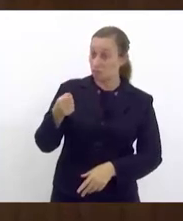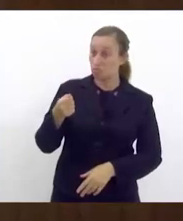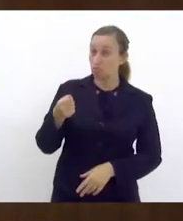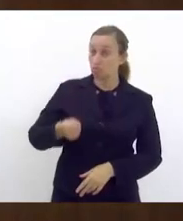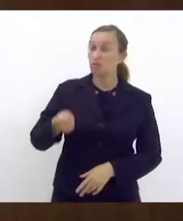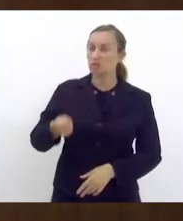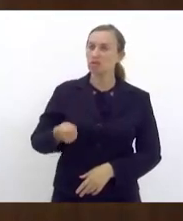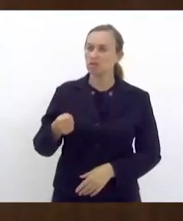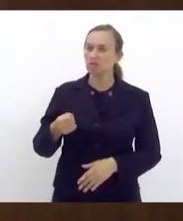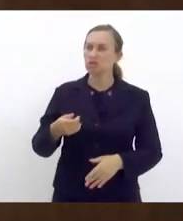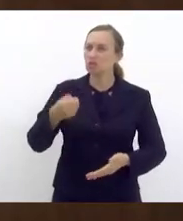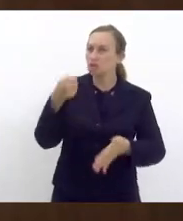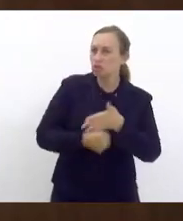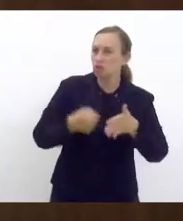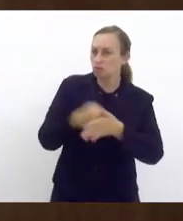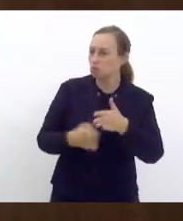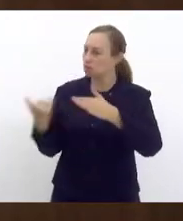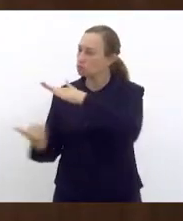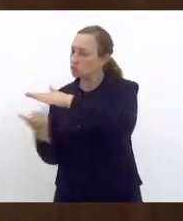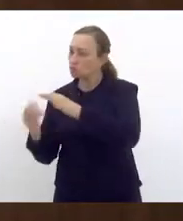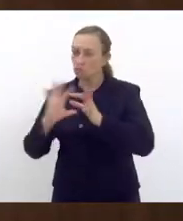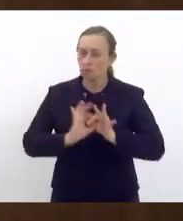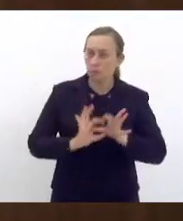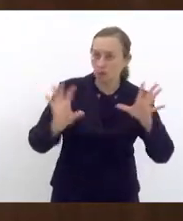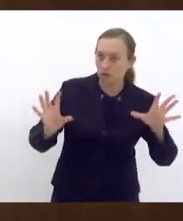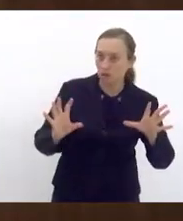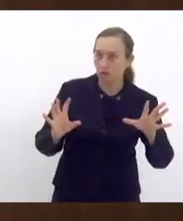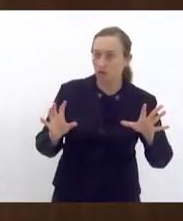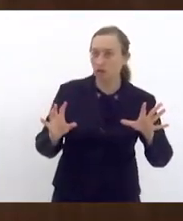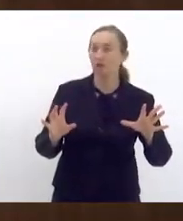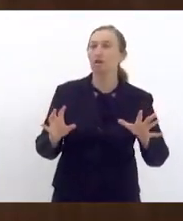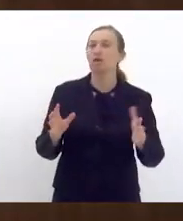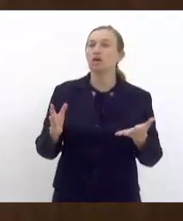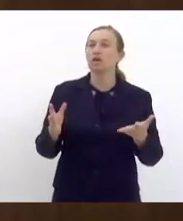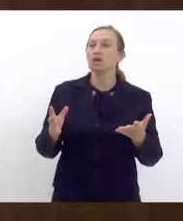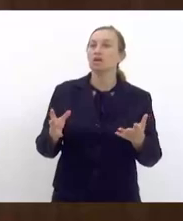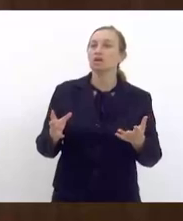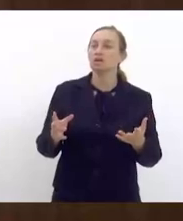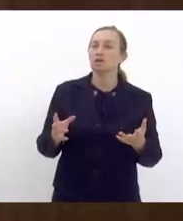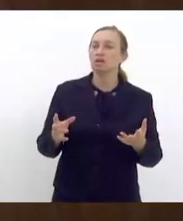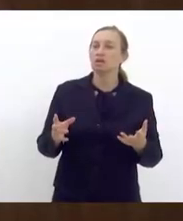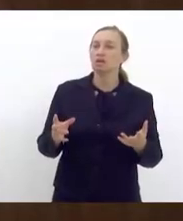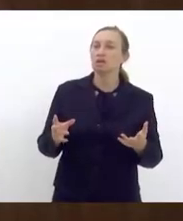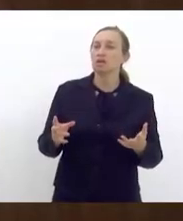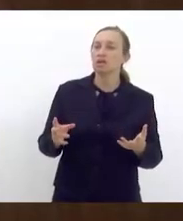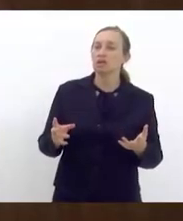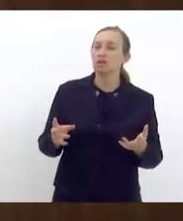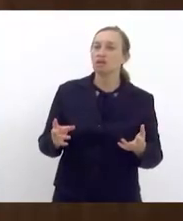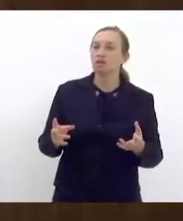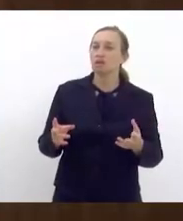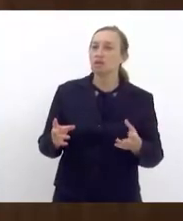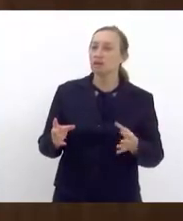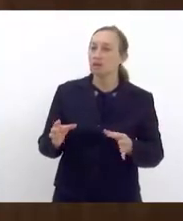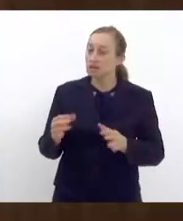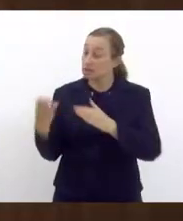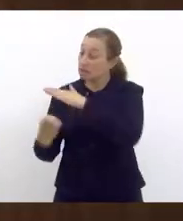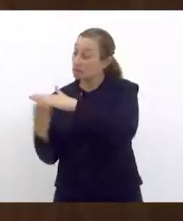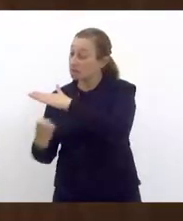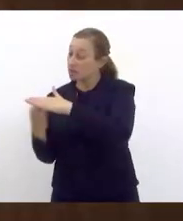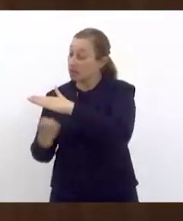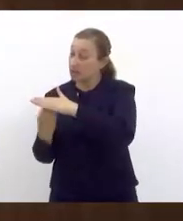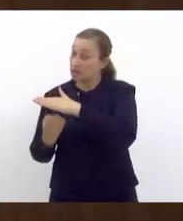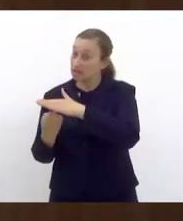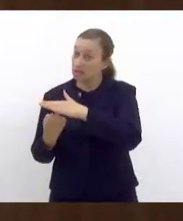institucionalidade da democracia, de primar para que esse tecido organizacional dessa nossa